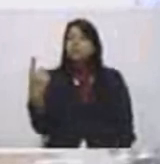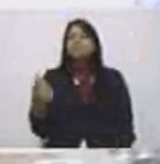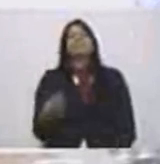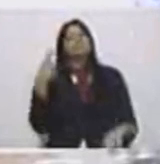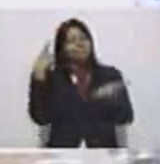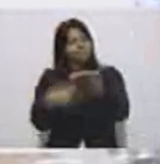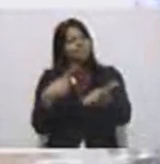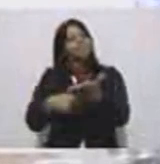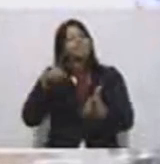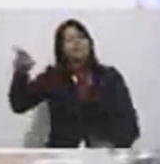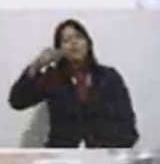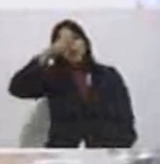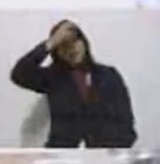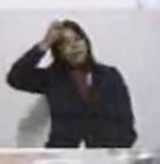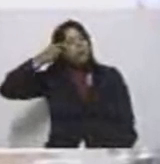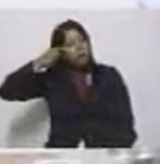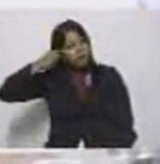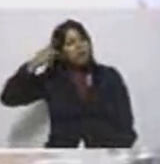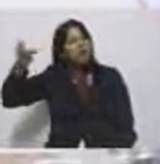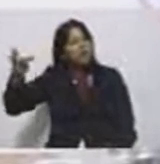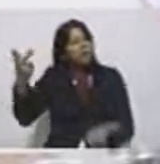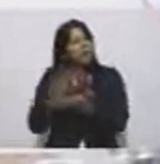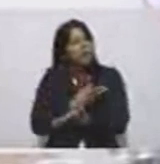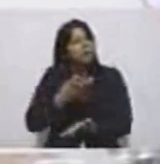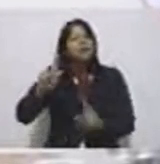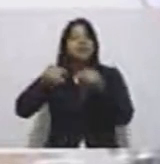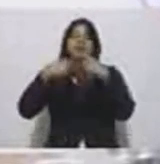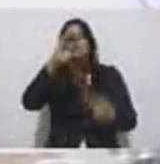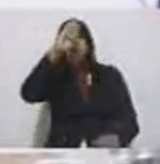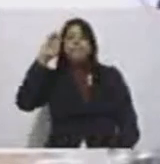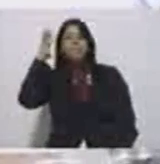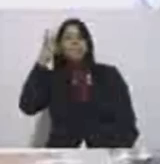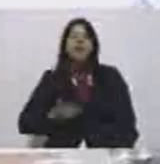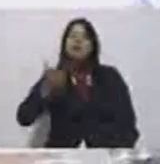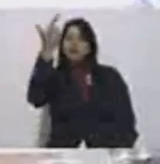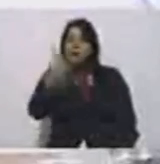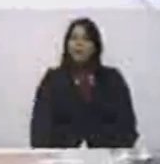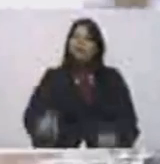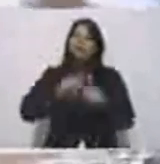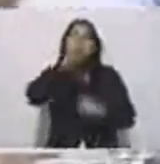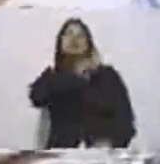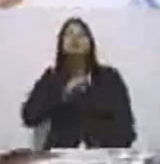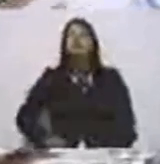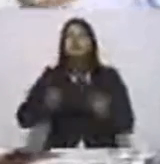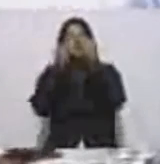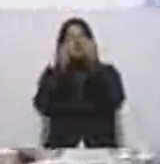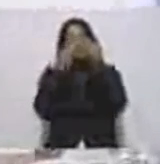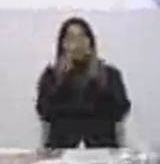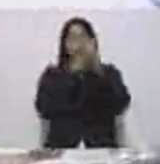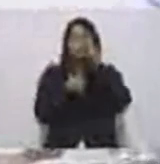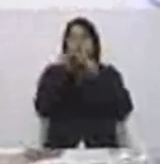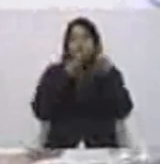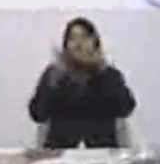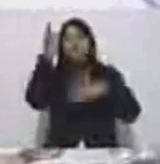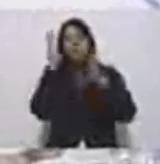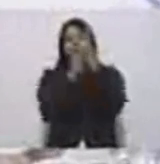Toshio, evidentemente, e para a sua administração, e que a Belks possa fazer realmente um governo que desperte no povo o